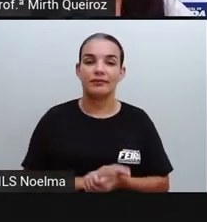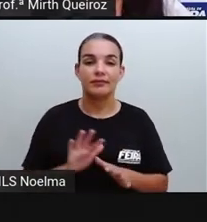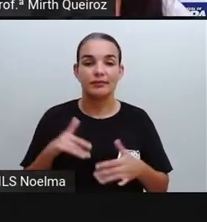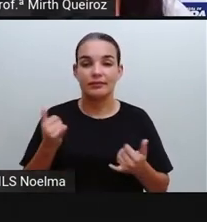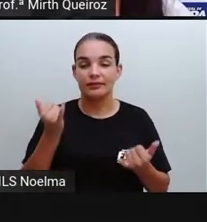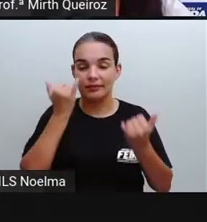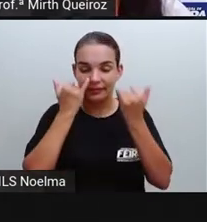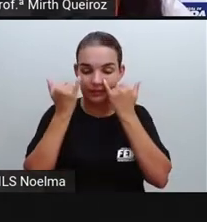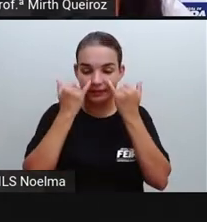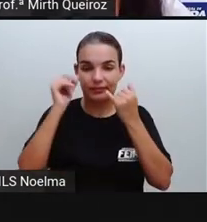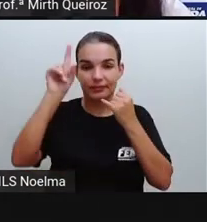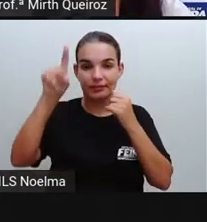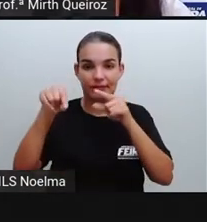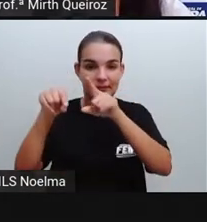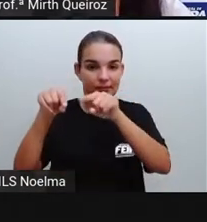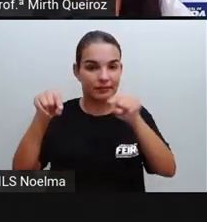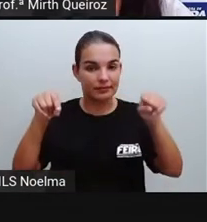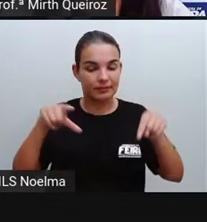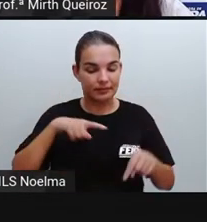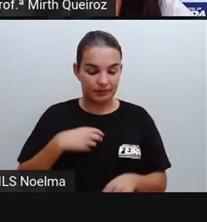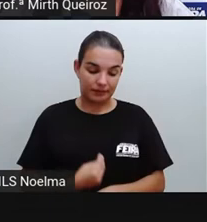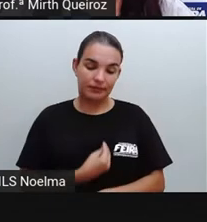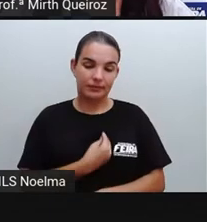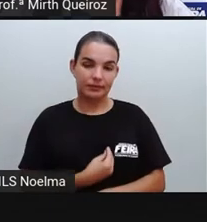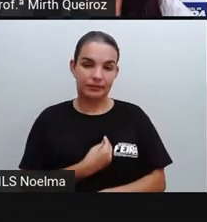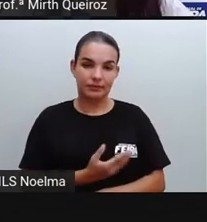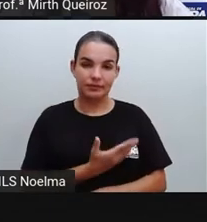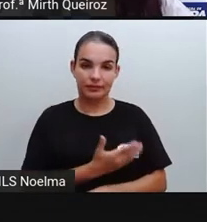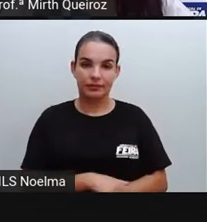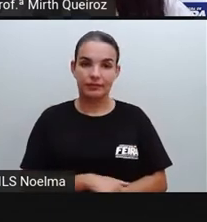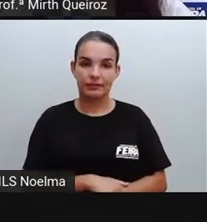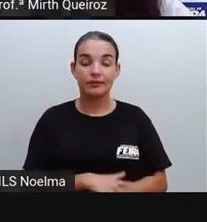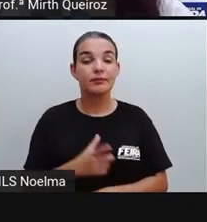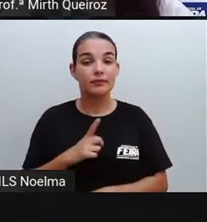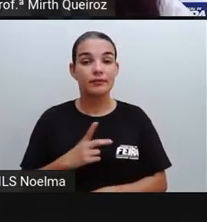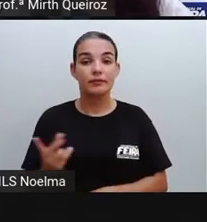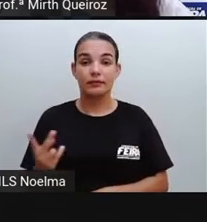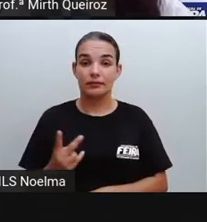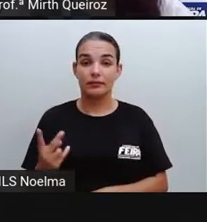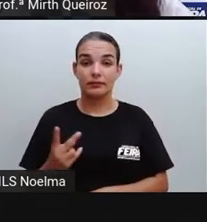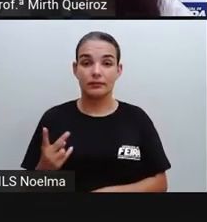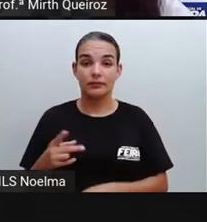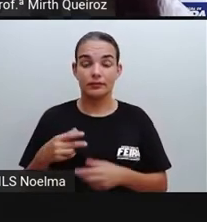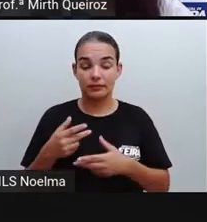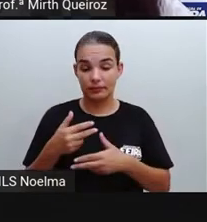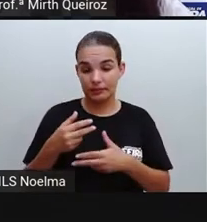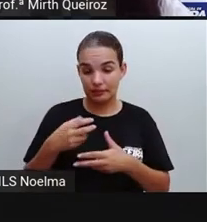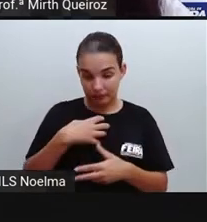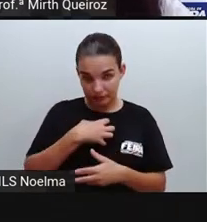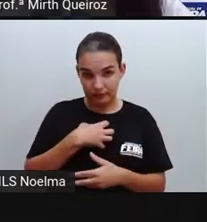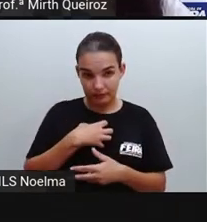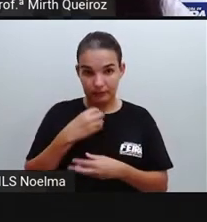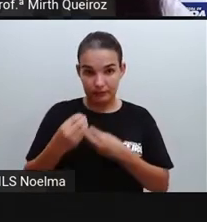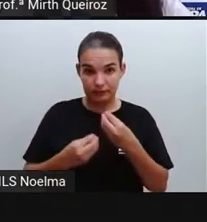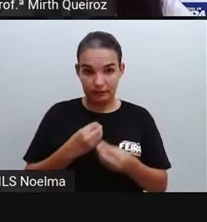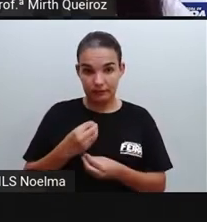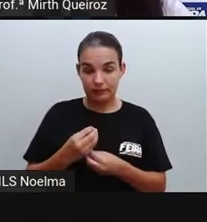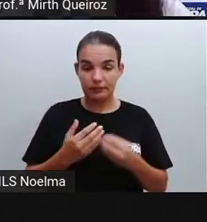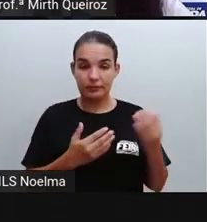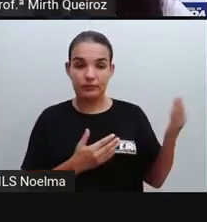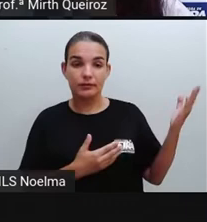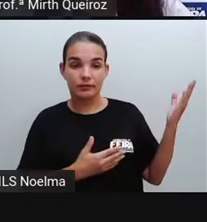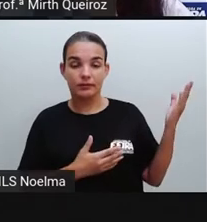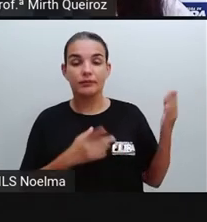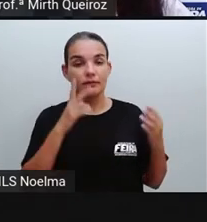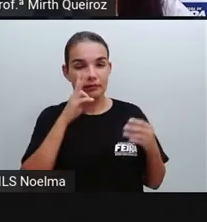infográficos, eles vão estar aí presentes. Existem duas modalidades de infográfico, tal qual foi apresentado lá